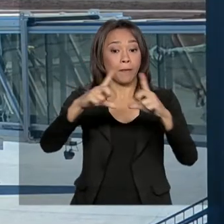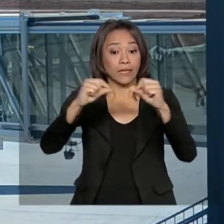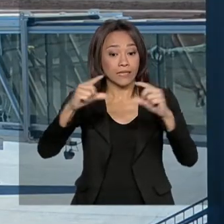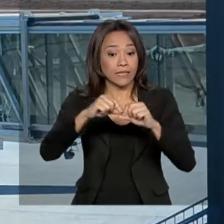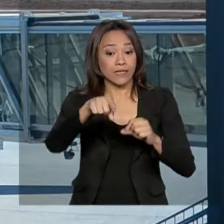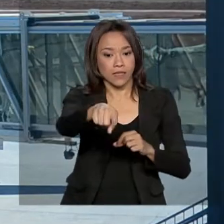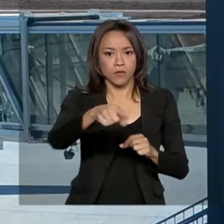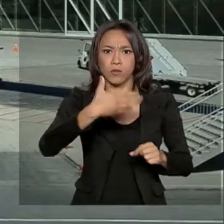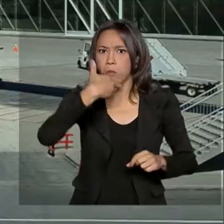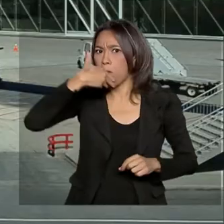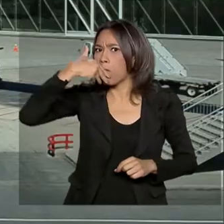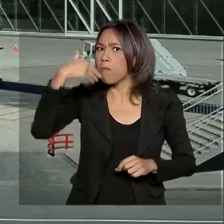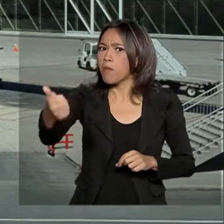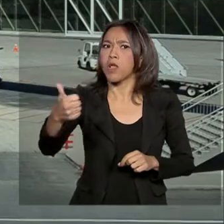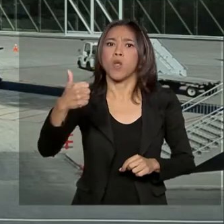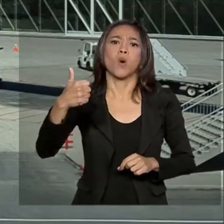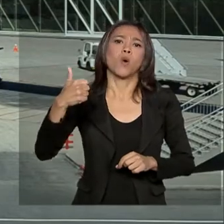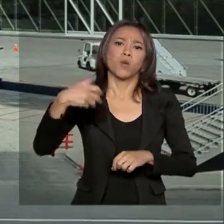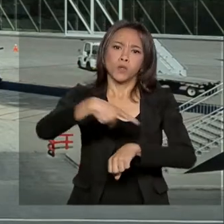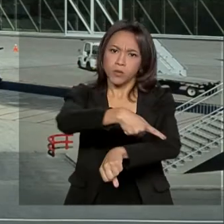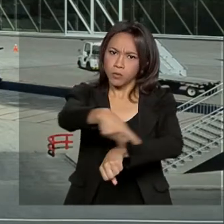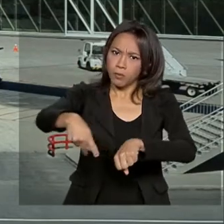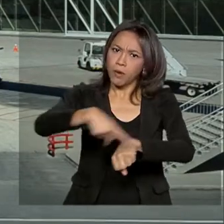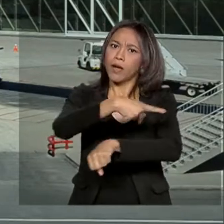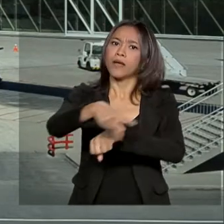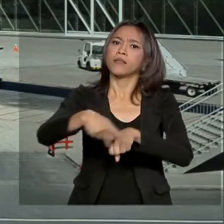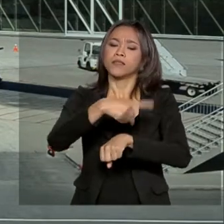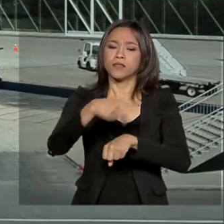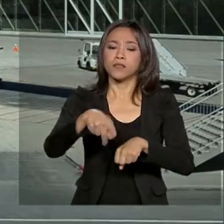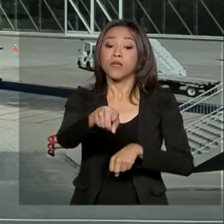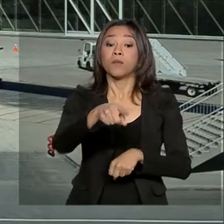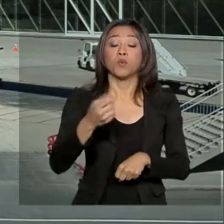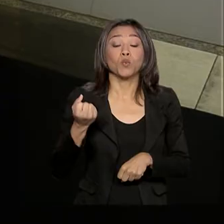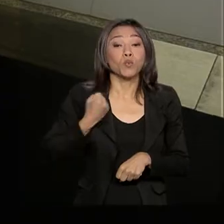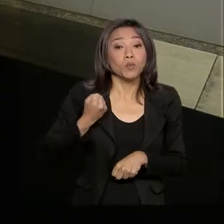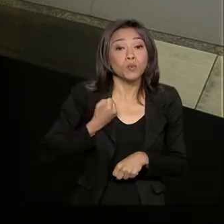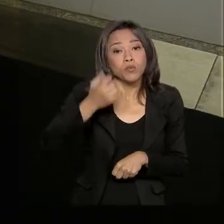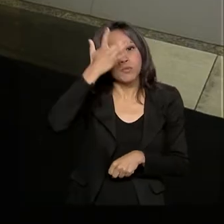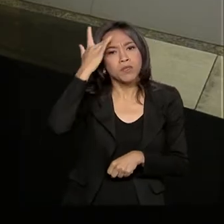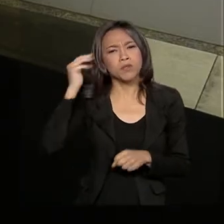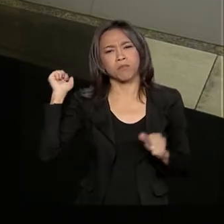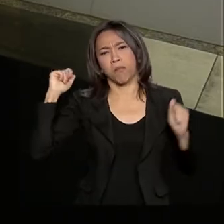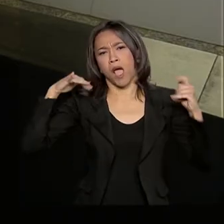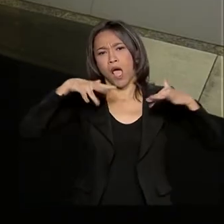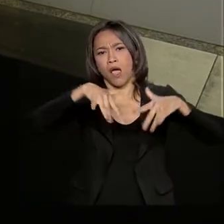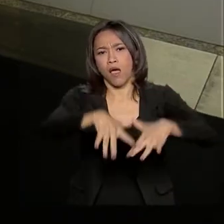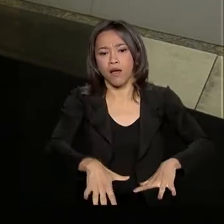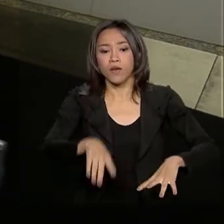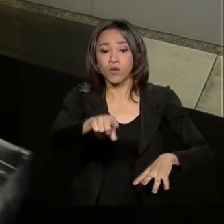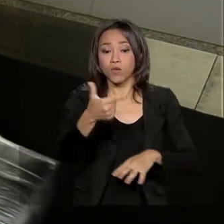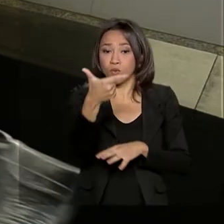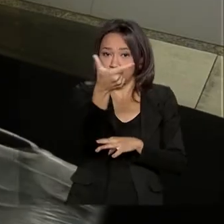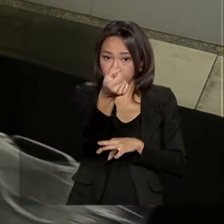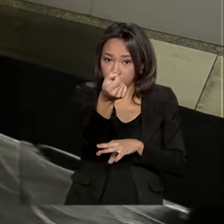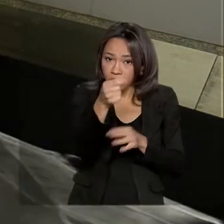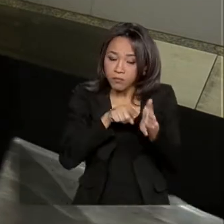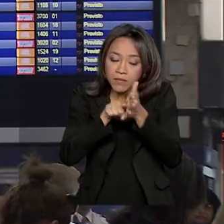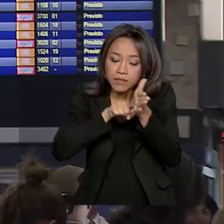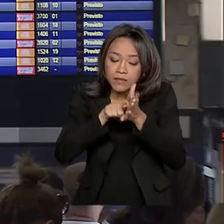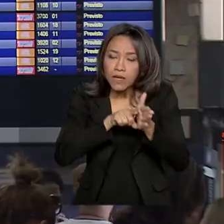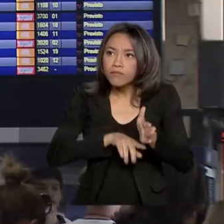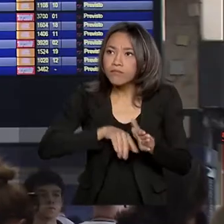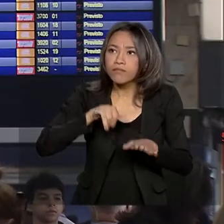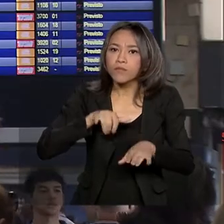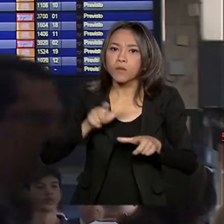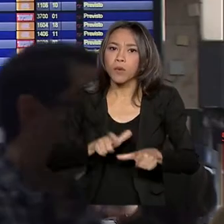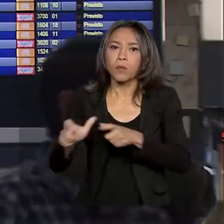foram considerados os melhores do país na categoria número de passageiros por ano. Os 20 terminais pesquisados respondem por